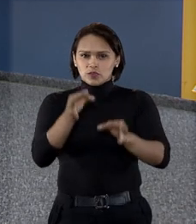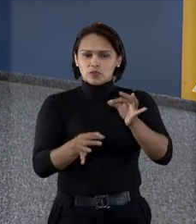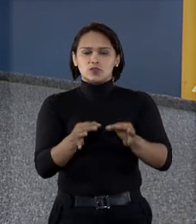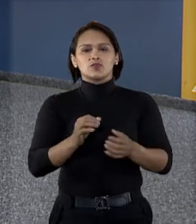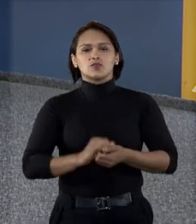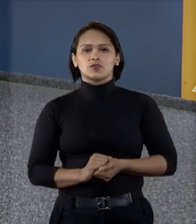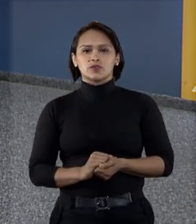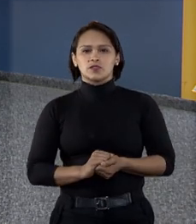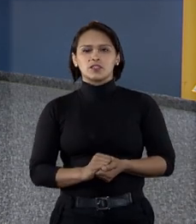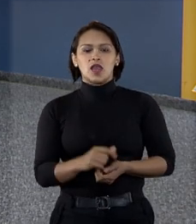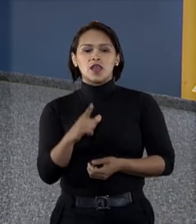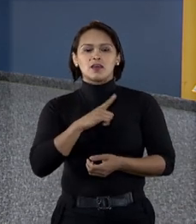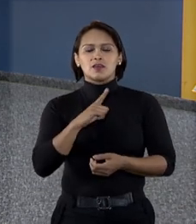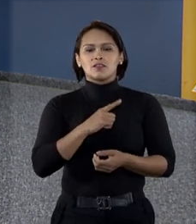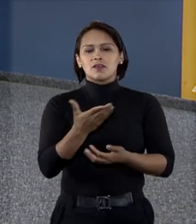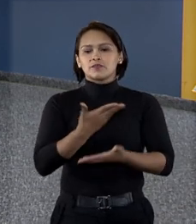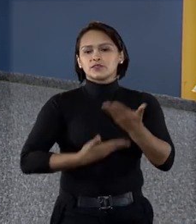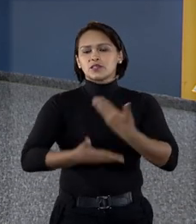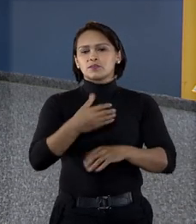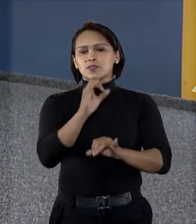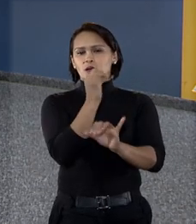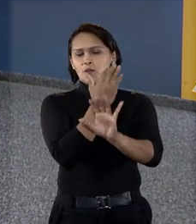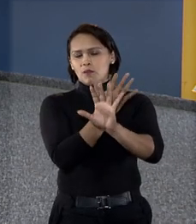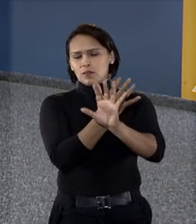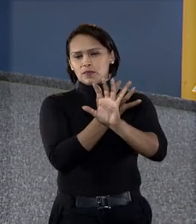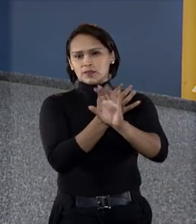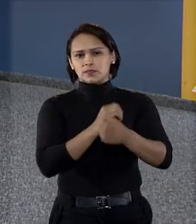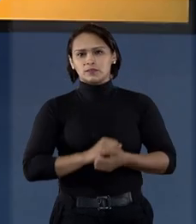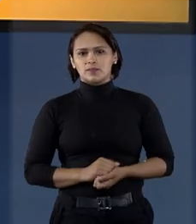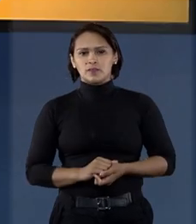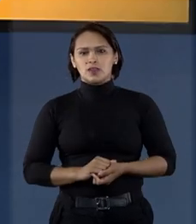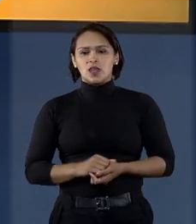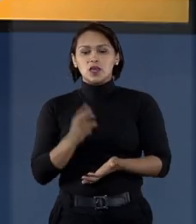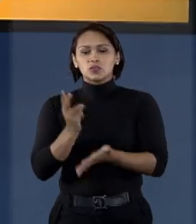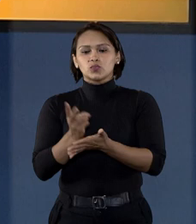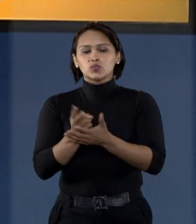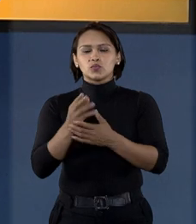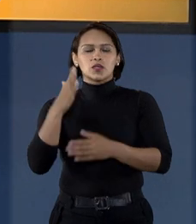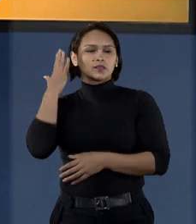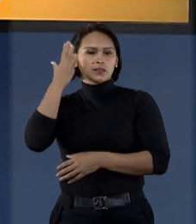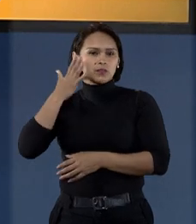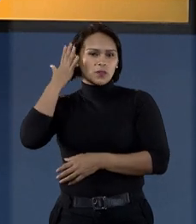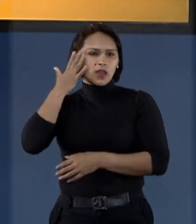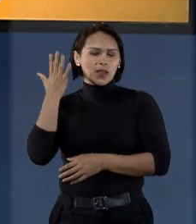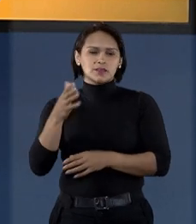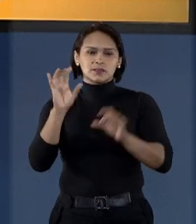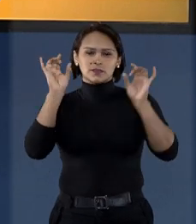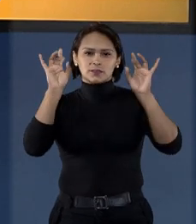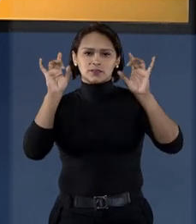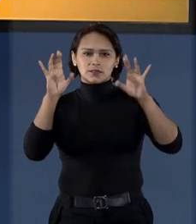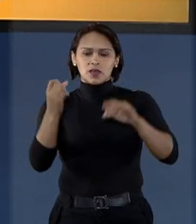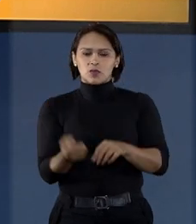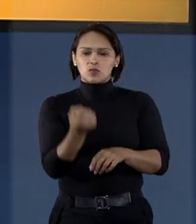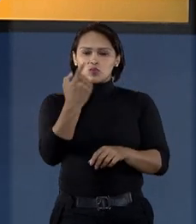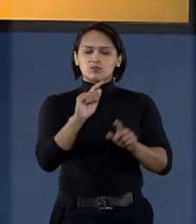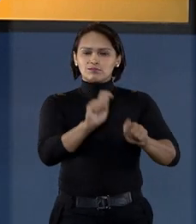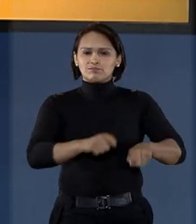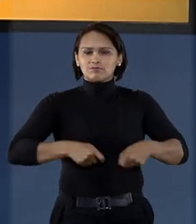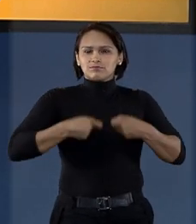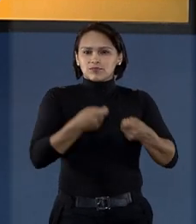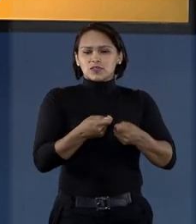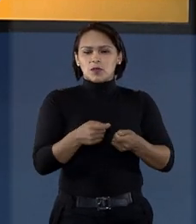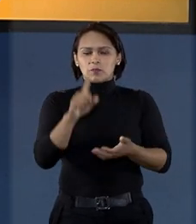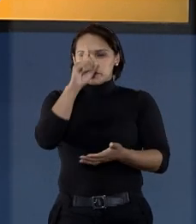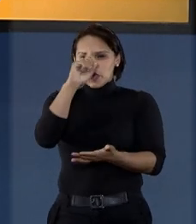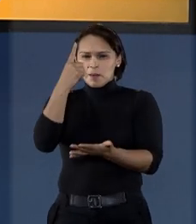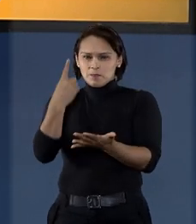Justiça, ExpoJude, que teve transmissão online. Durante a palestra, ele destacou que um dos maiores